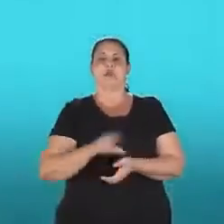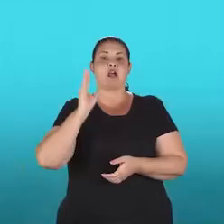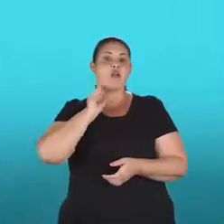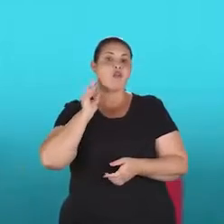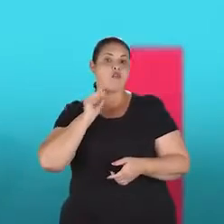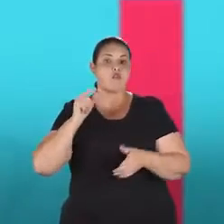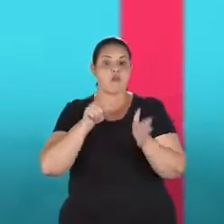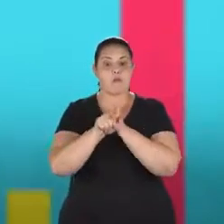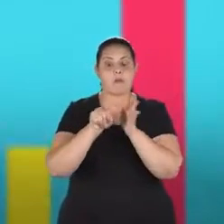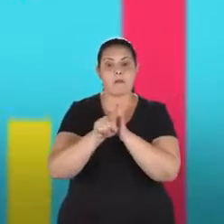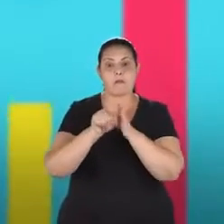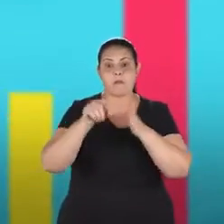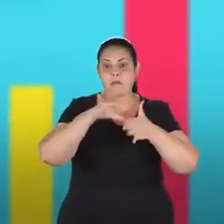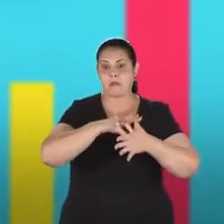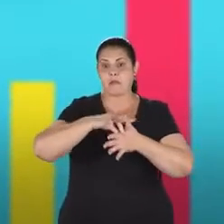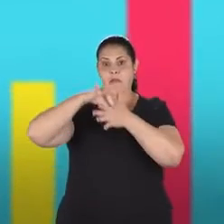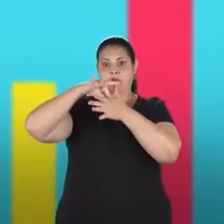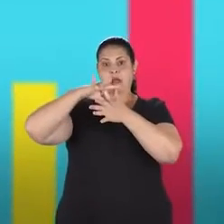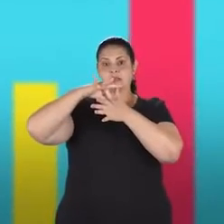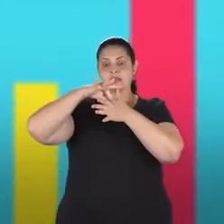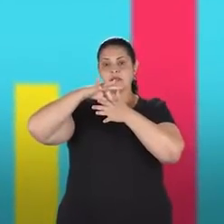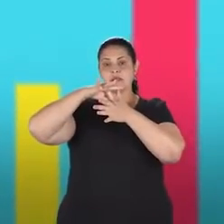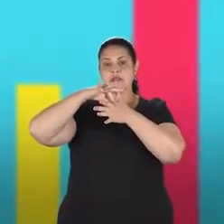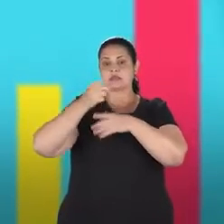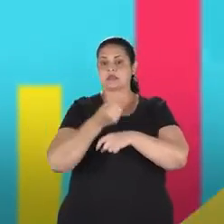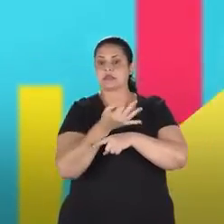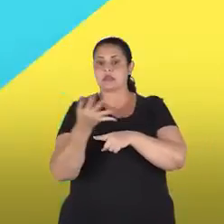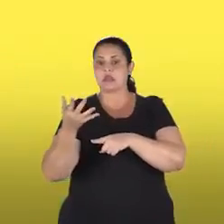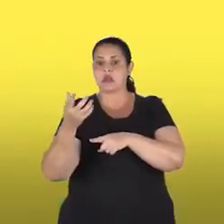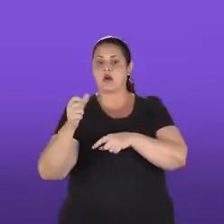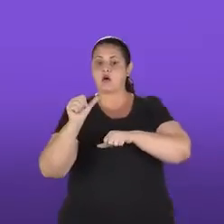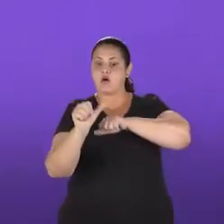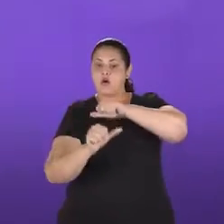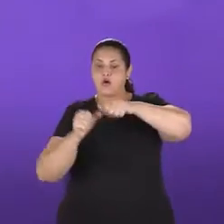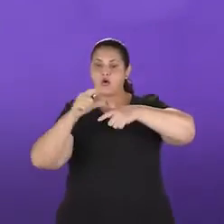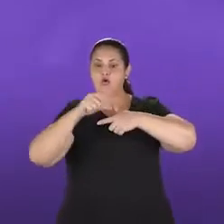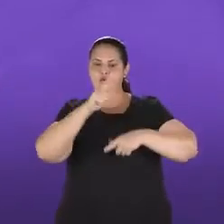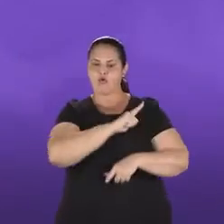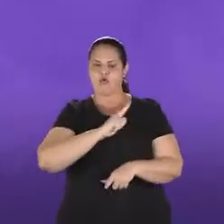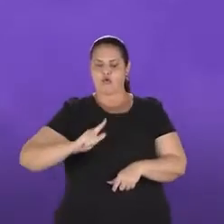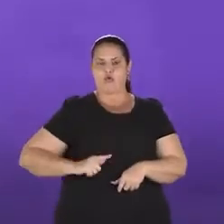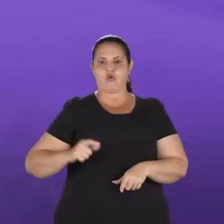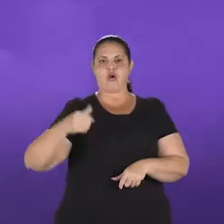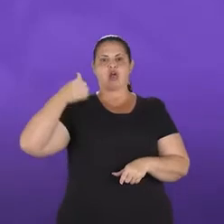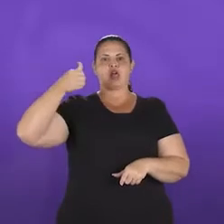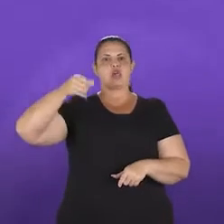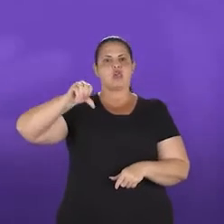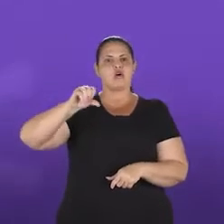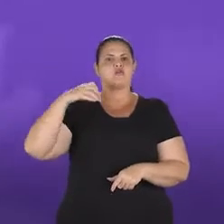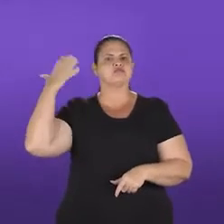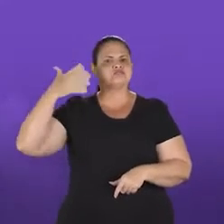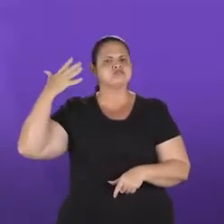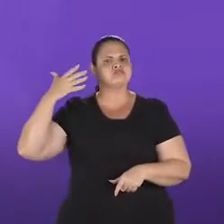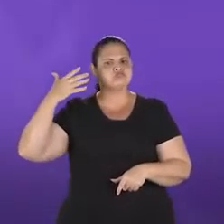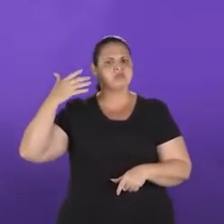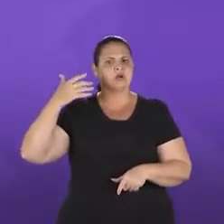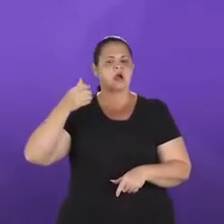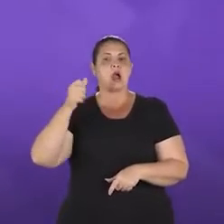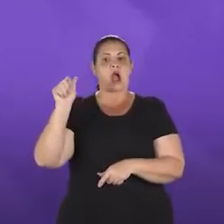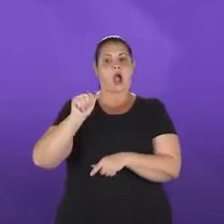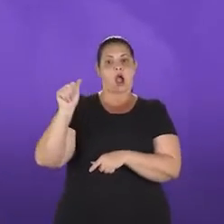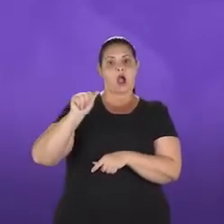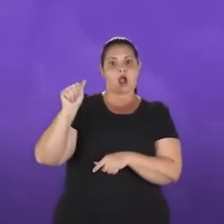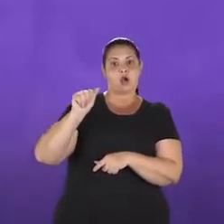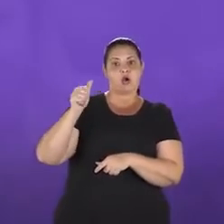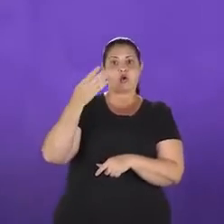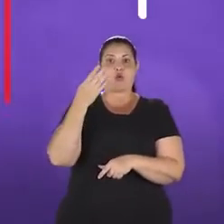Fátima é líder disparada em todas as pesquisas e será reeleita governadora. Fátima, noventa e oito FM, data zero, dezesseis de